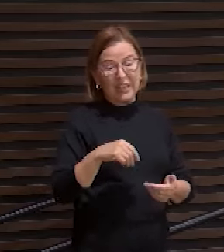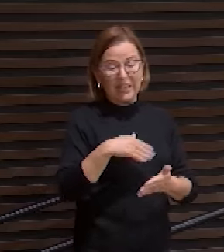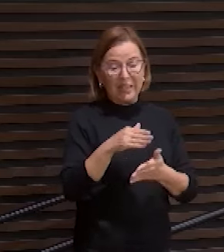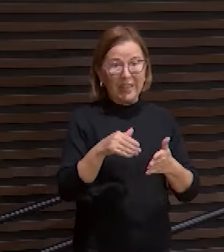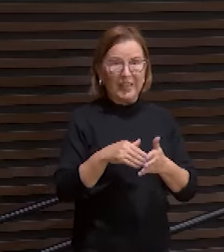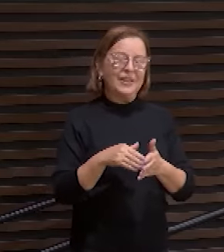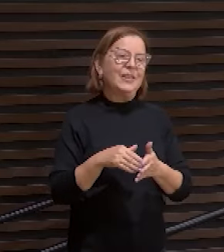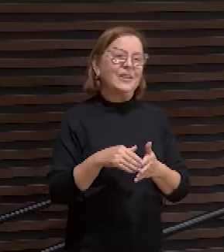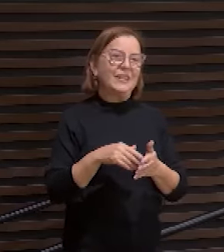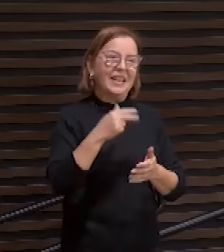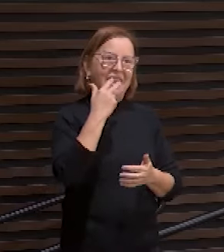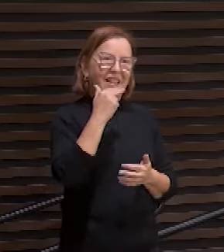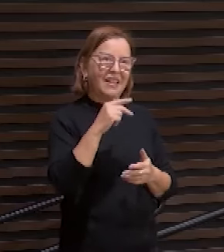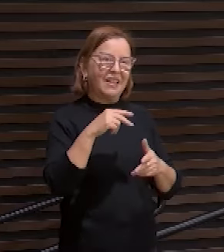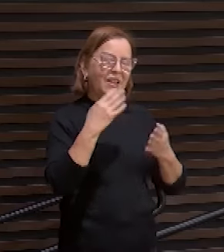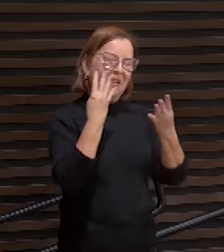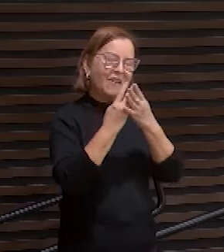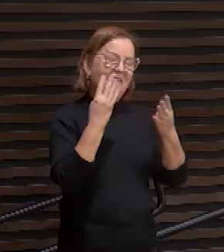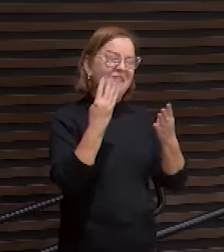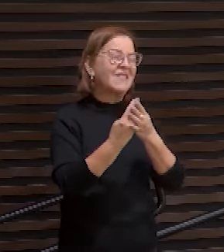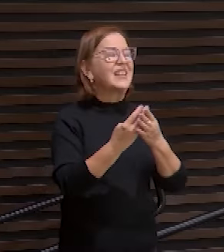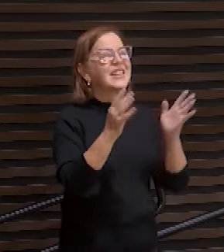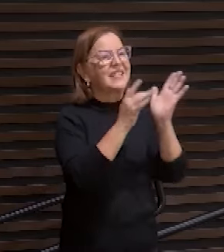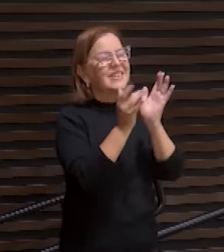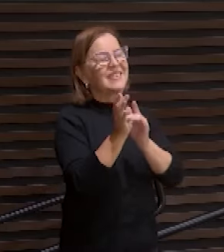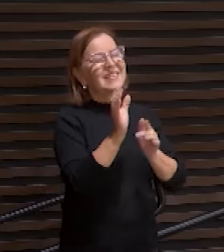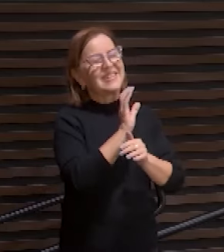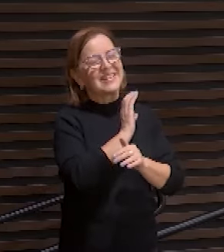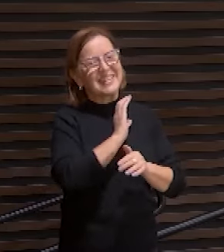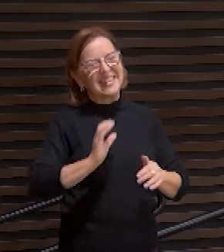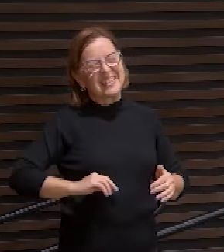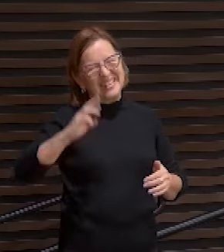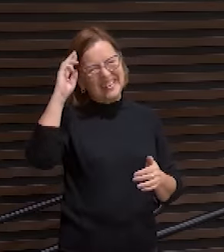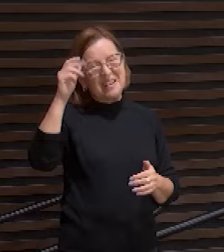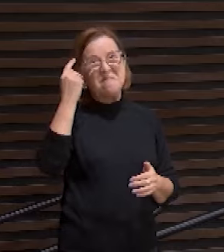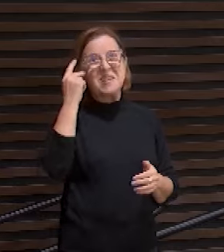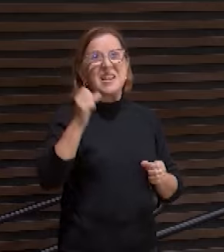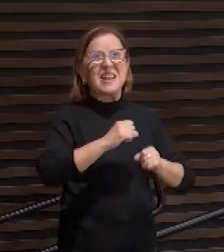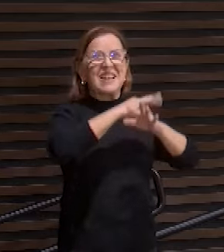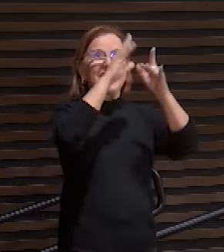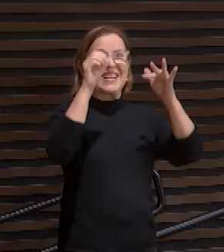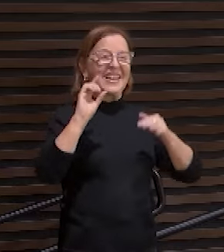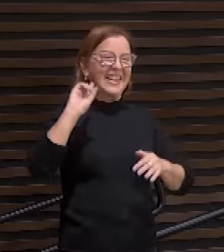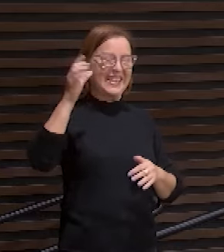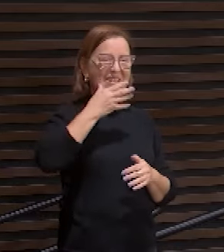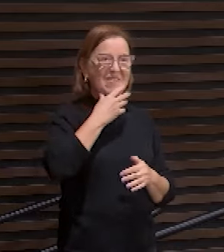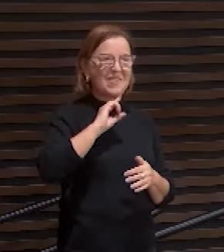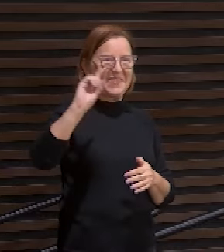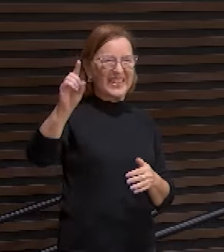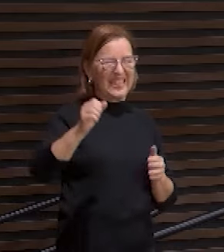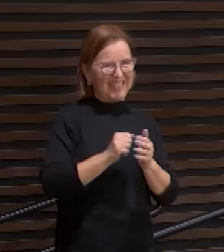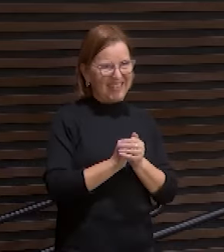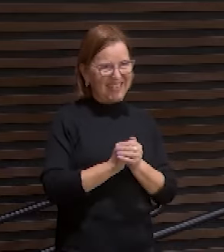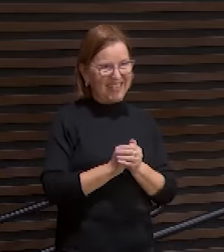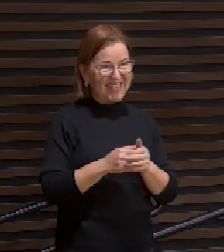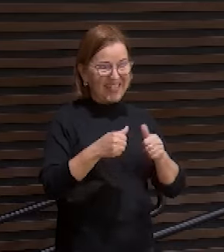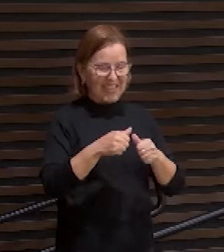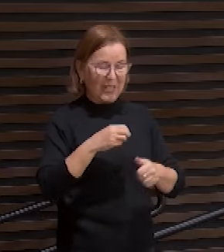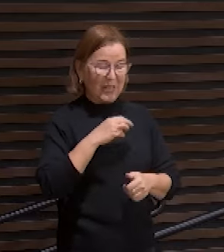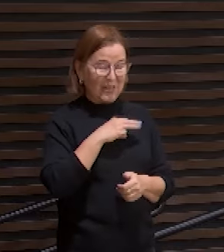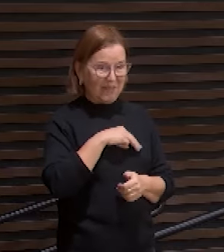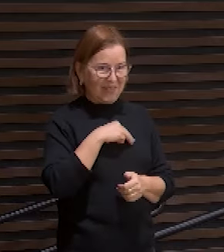confesse que Jesus Cristo é Senhor para a glória de Deus Pai. Esse é o ministério do nosso Senhor.